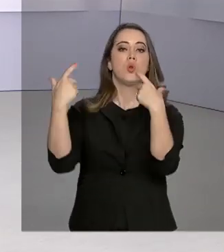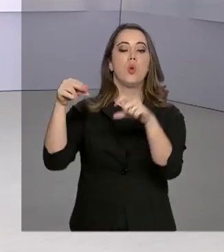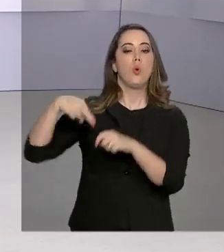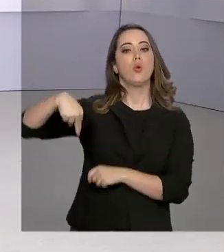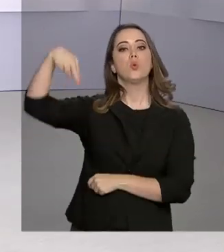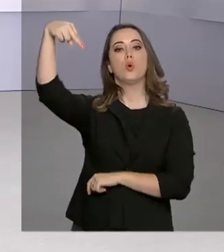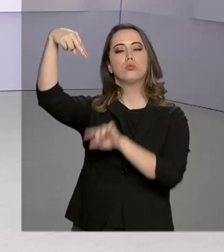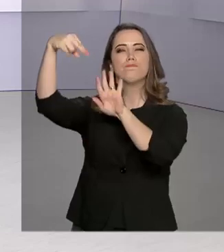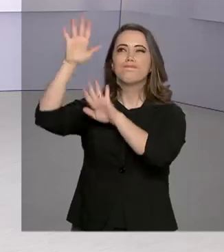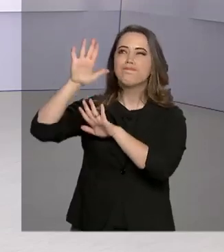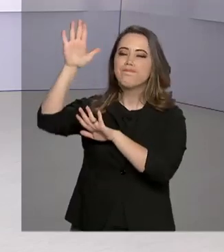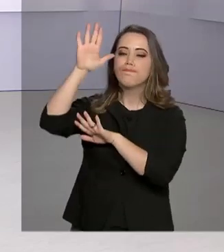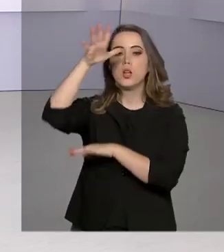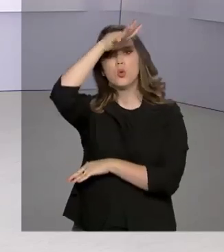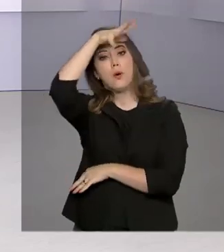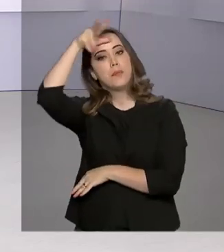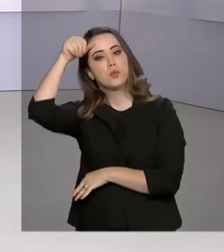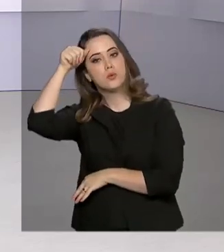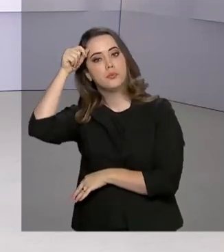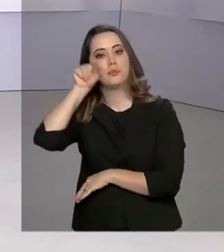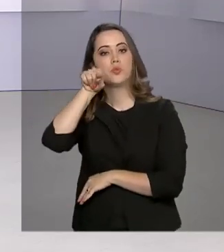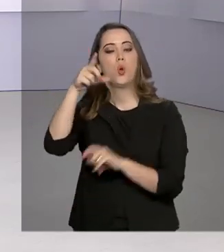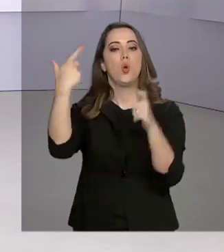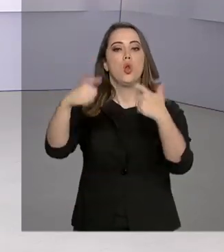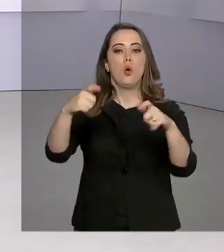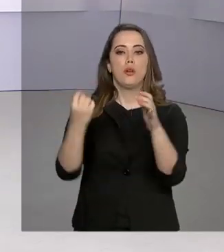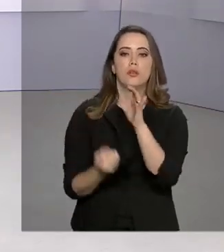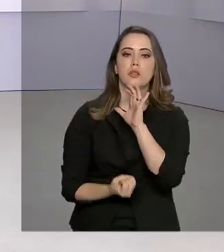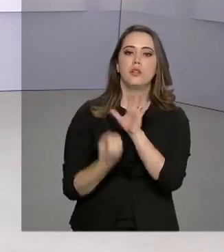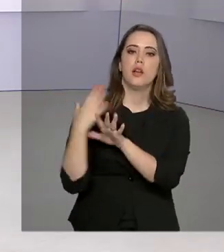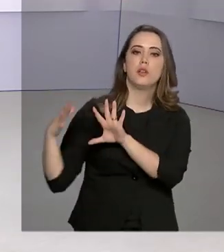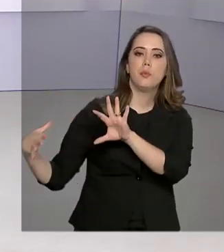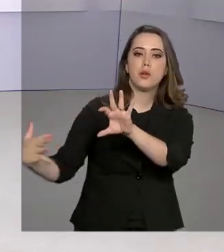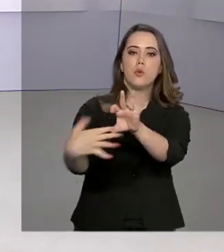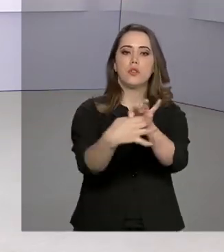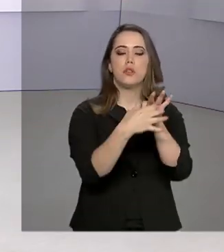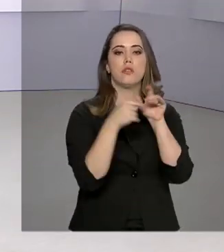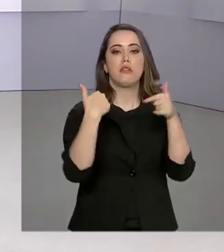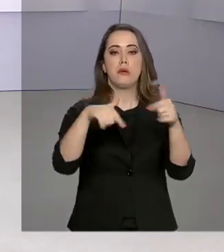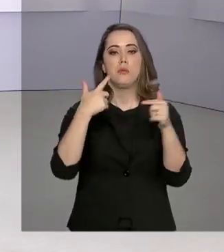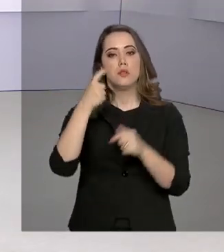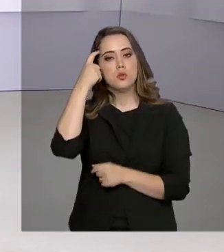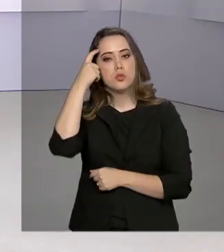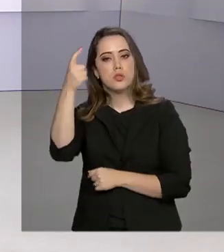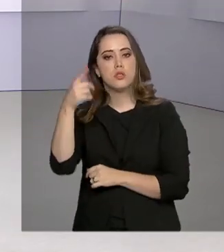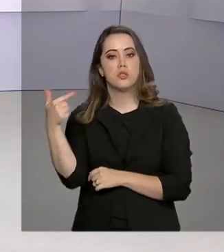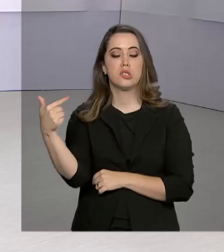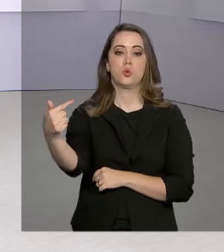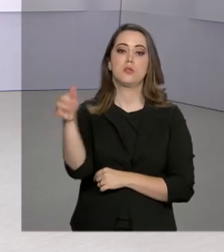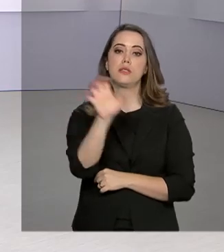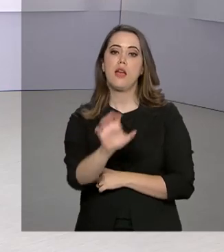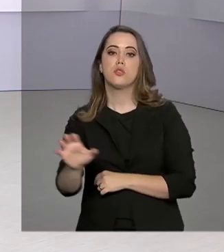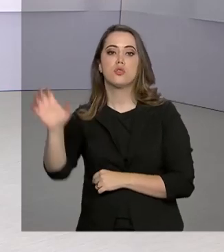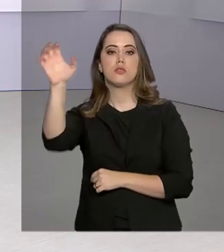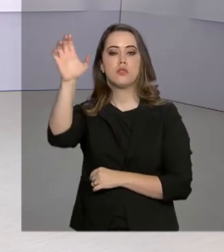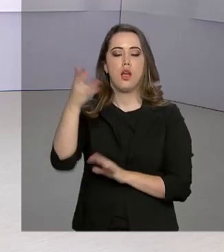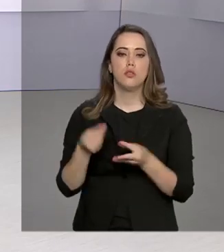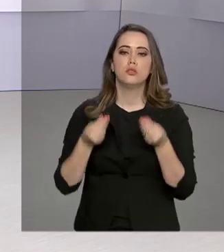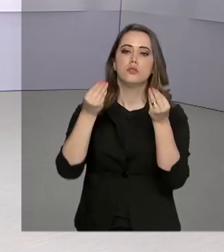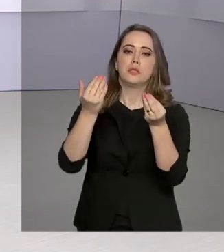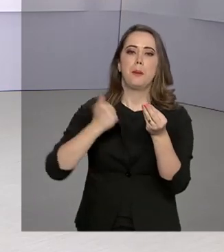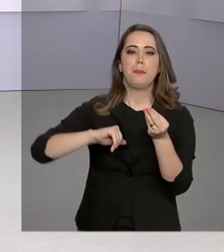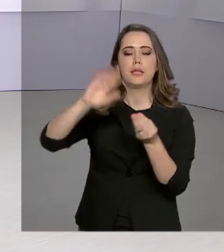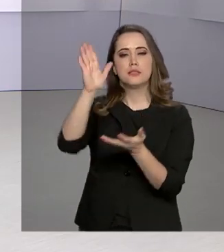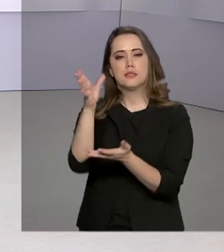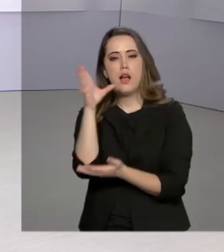Norte, em Manaus, no Amazonas. O centro foi criado para integrar atividades de inteligência dos sete estados e dar mais